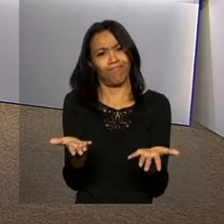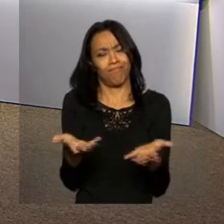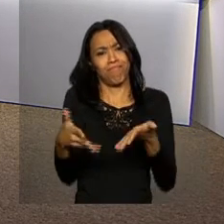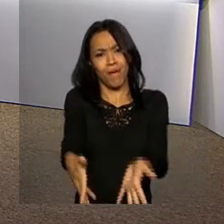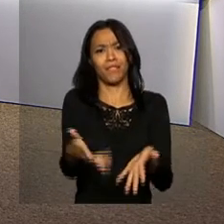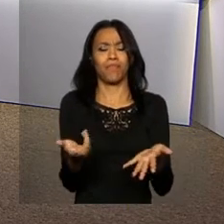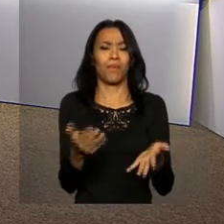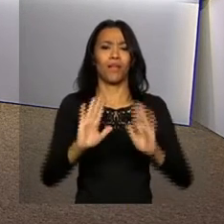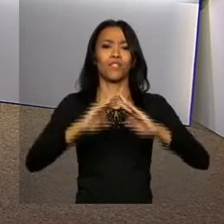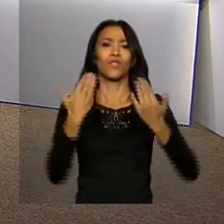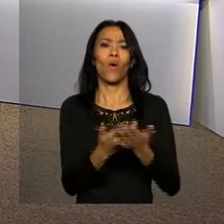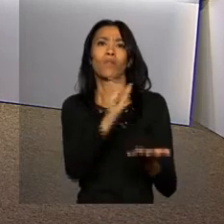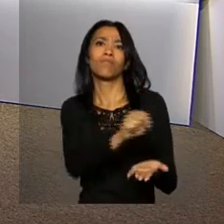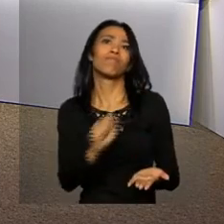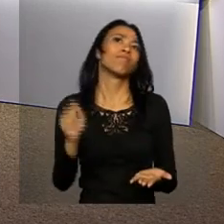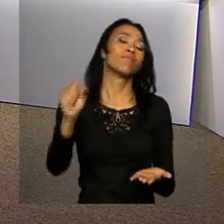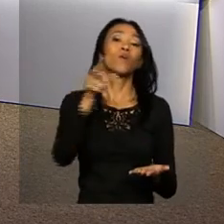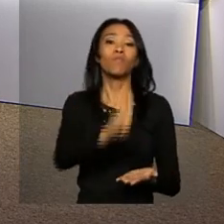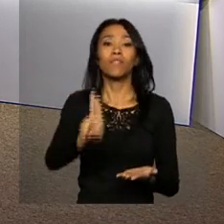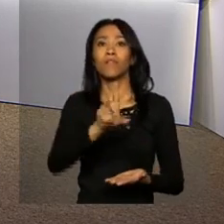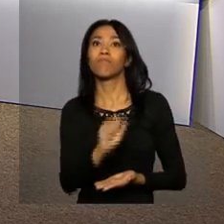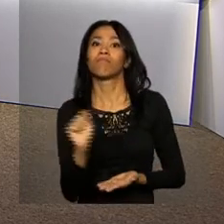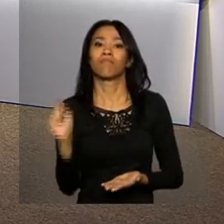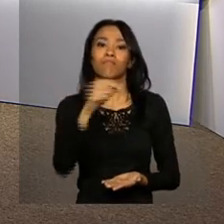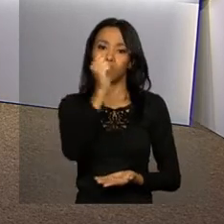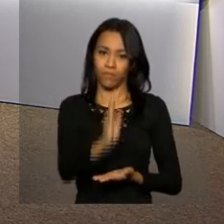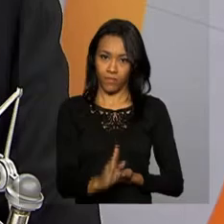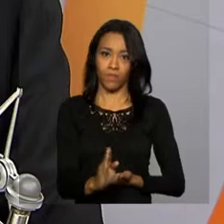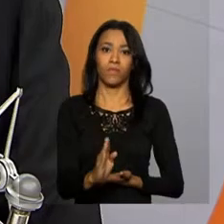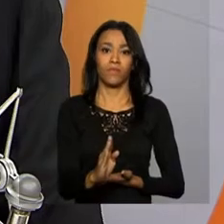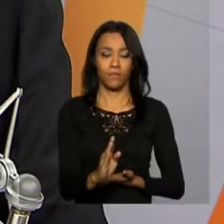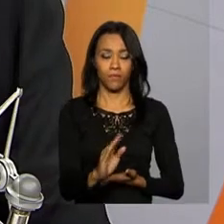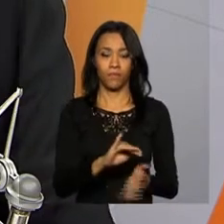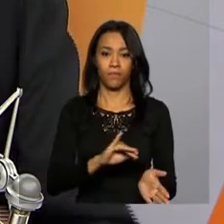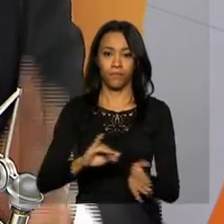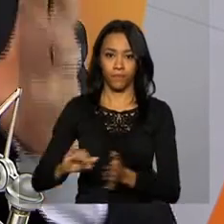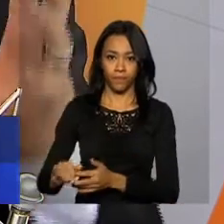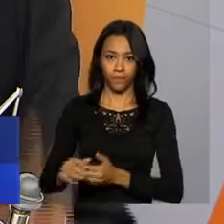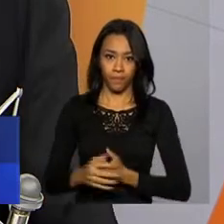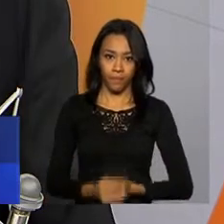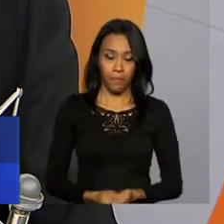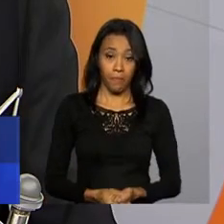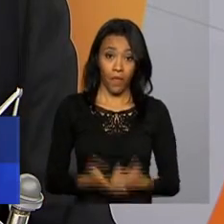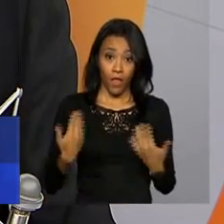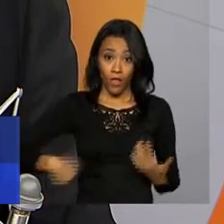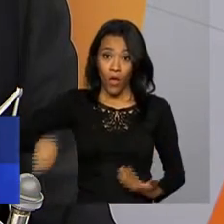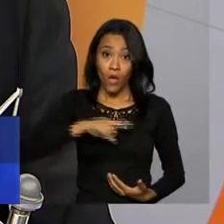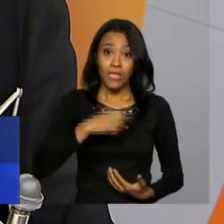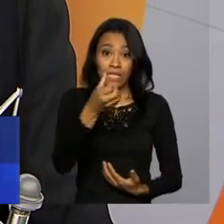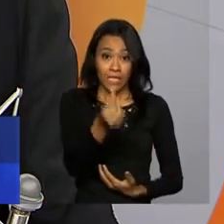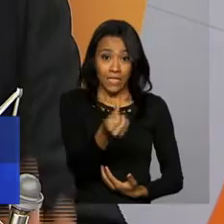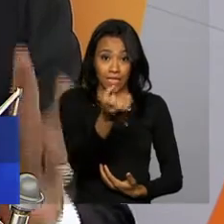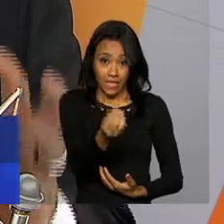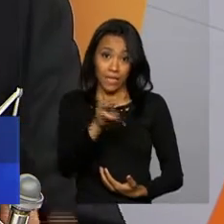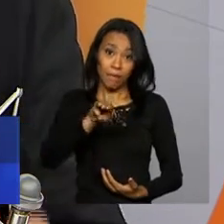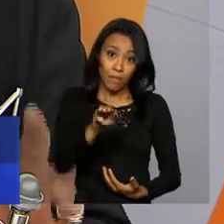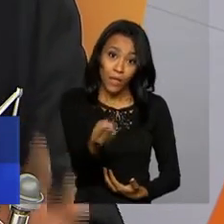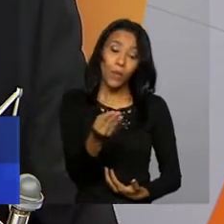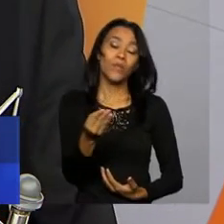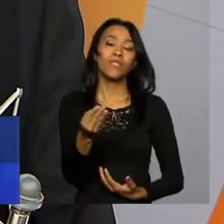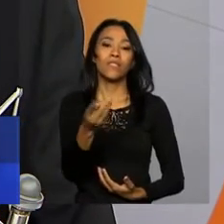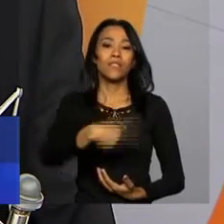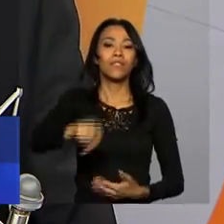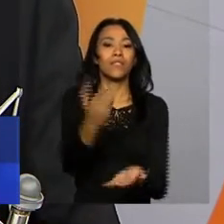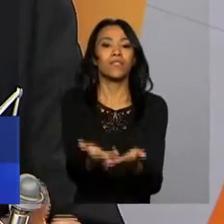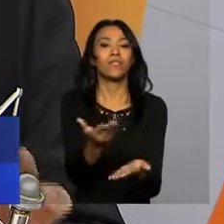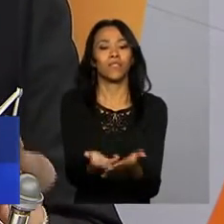nas escolas e nas universidades de todo o país. Nós somos 60 milhões de estudantes no Brasil, professores